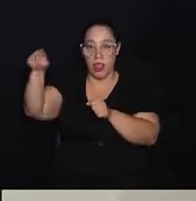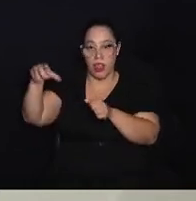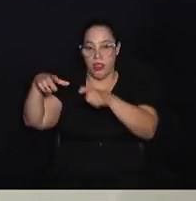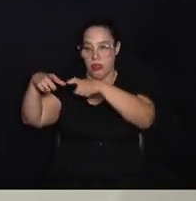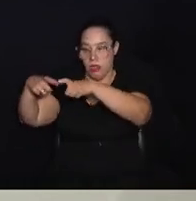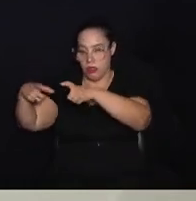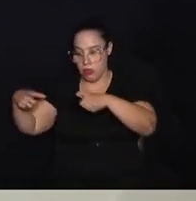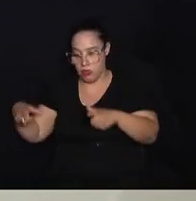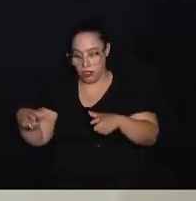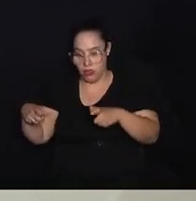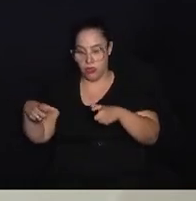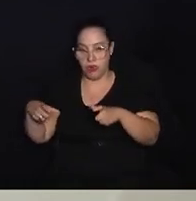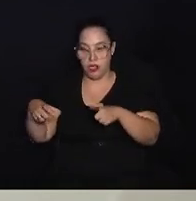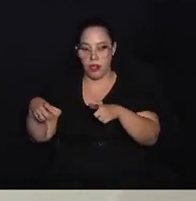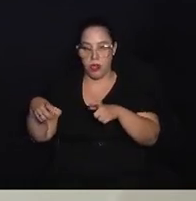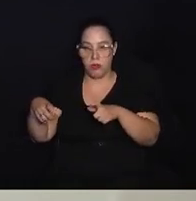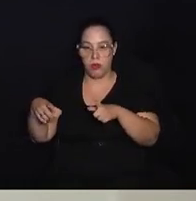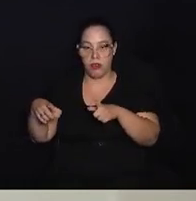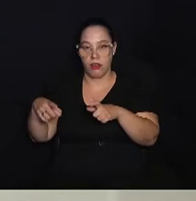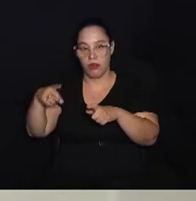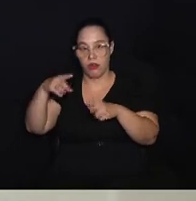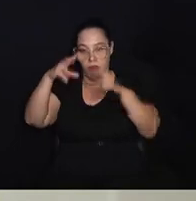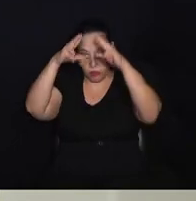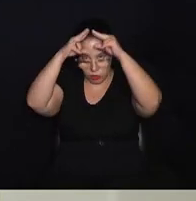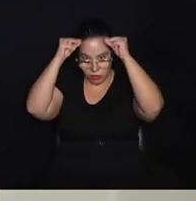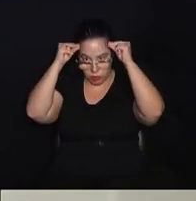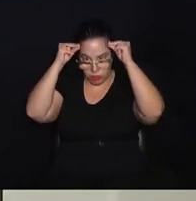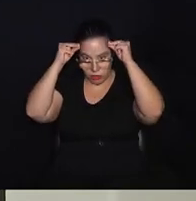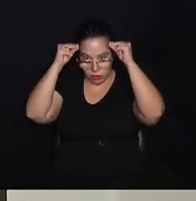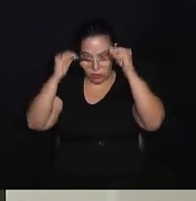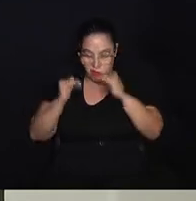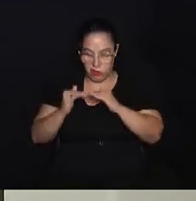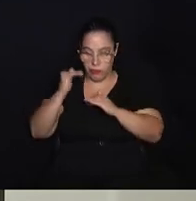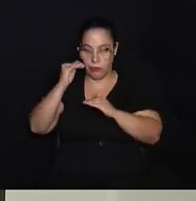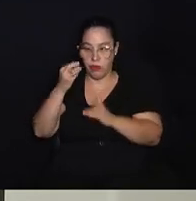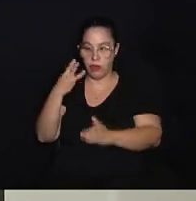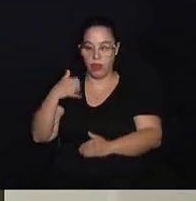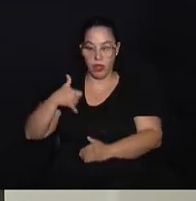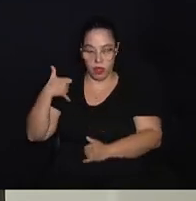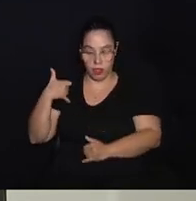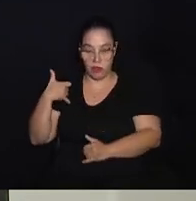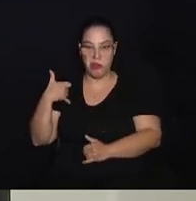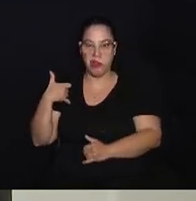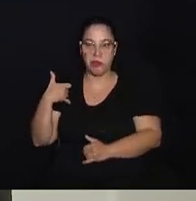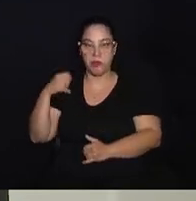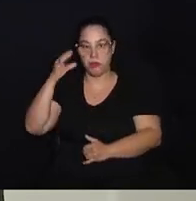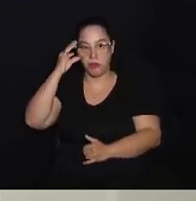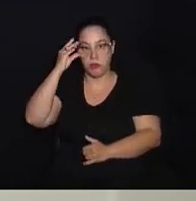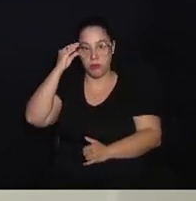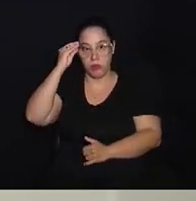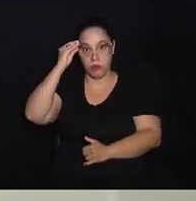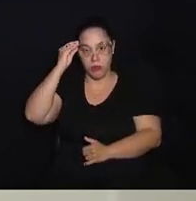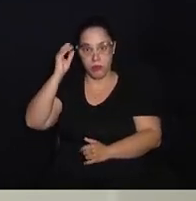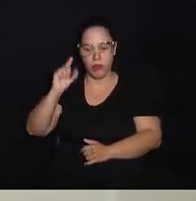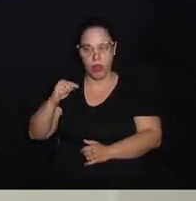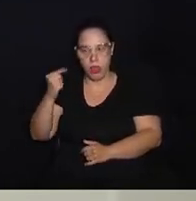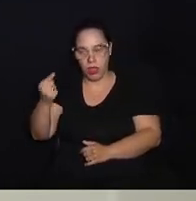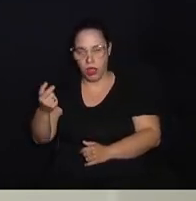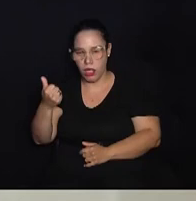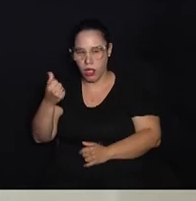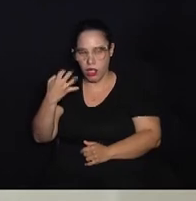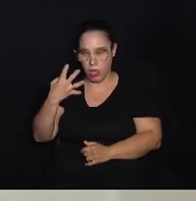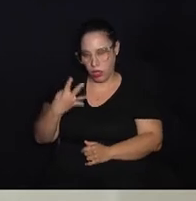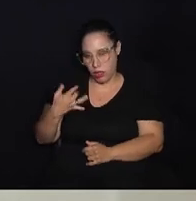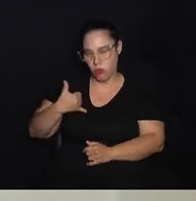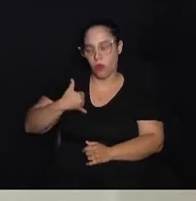das enfermarias, né? Então, são para as crianças acima de três anos de idade, até 14